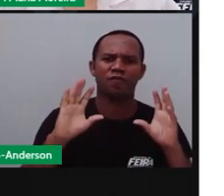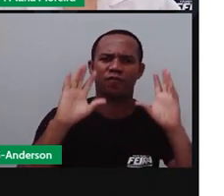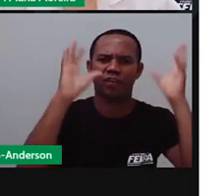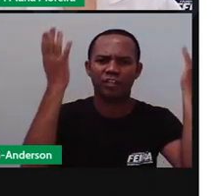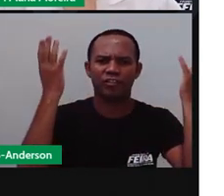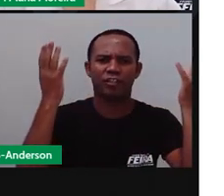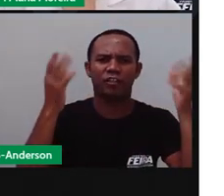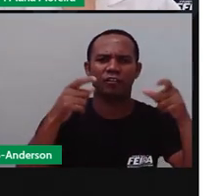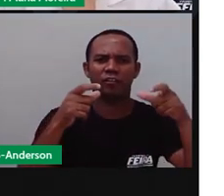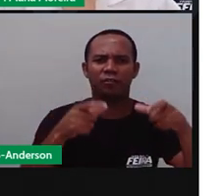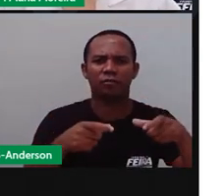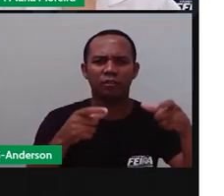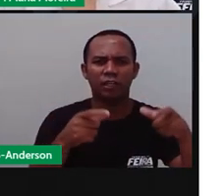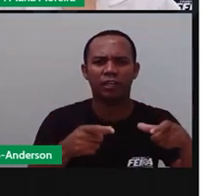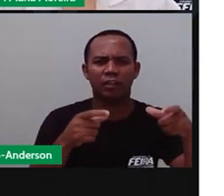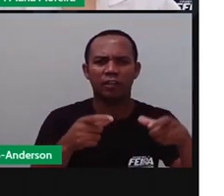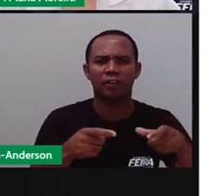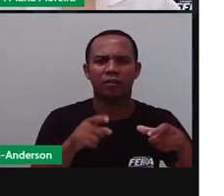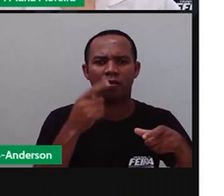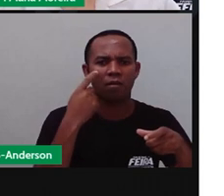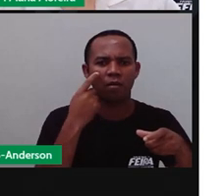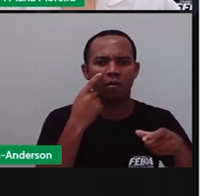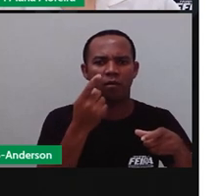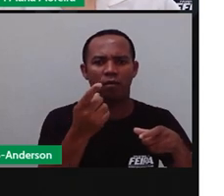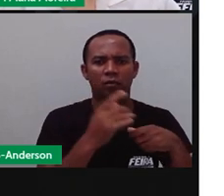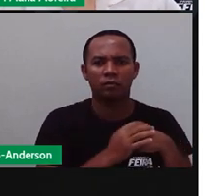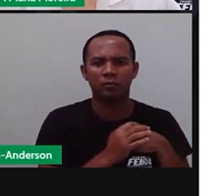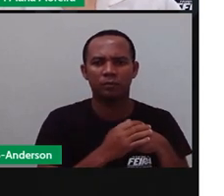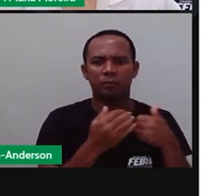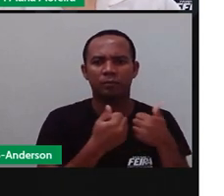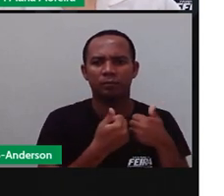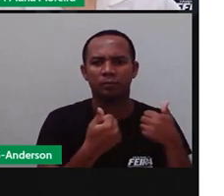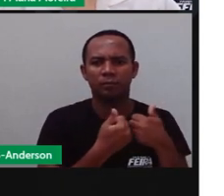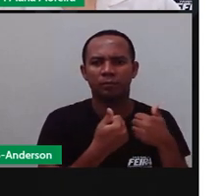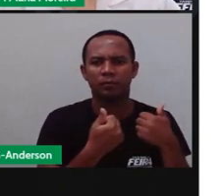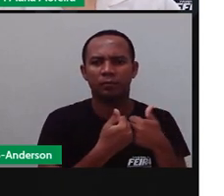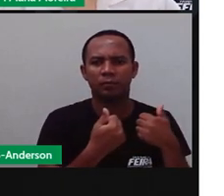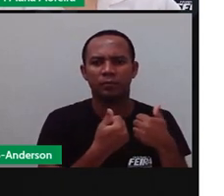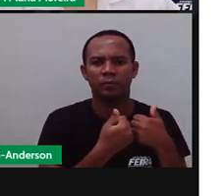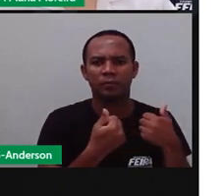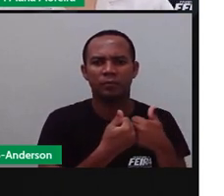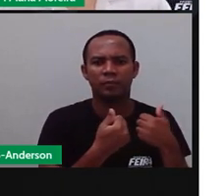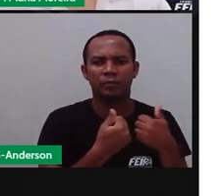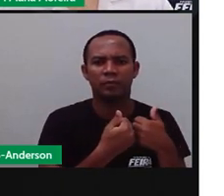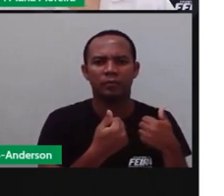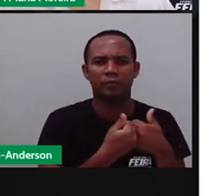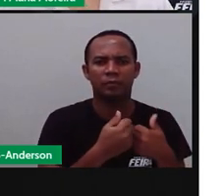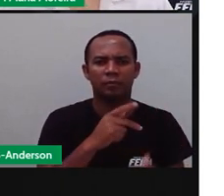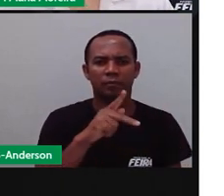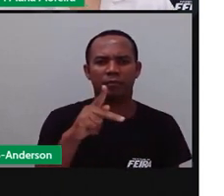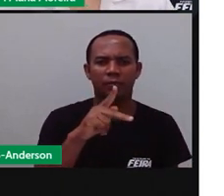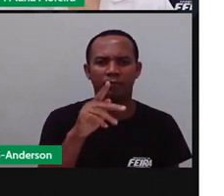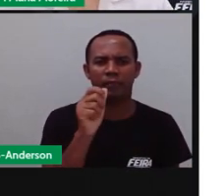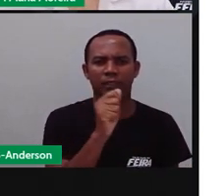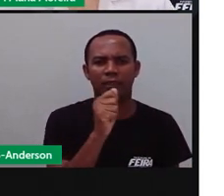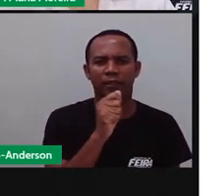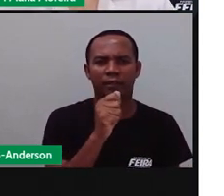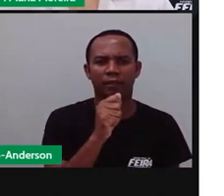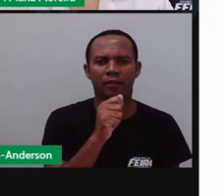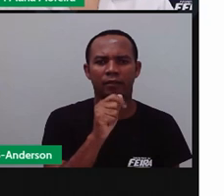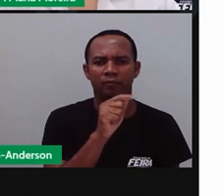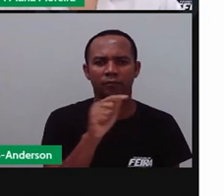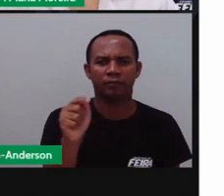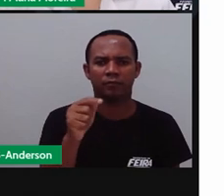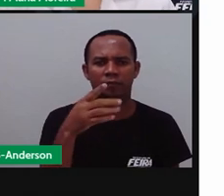açaí, né? No pequeno vilarejo, as margens da rodovia Everaldo Martins, porque fica próximo a uma rodovia,